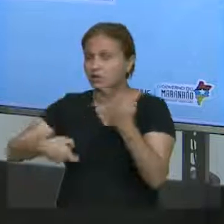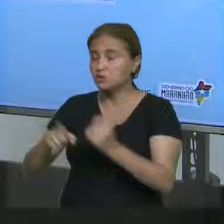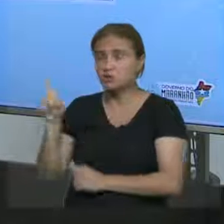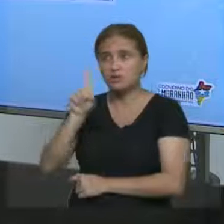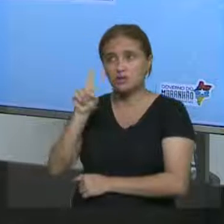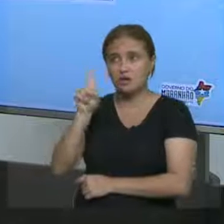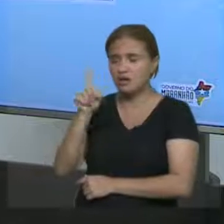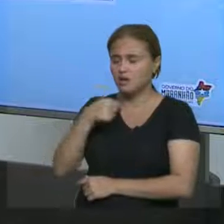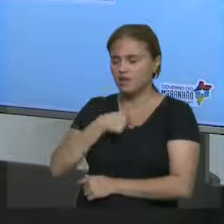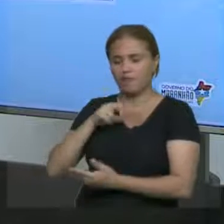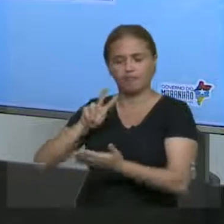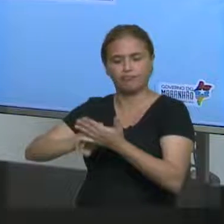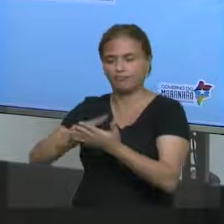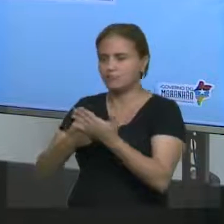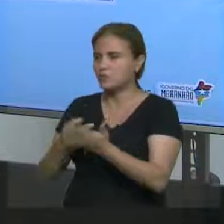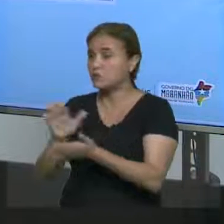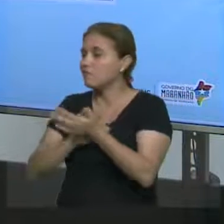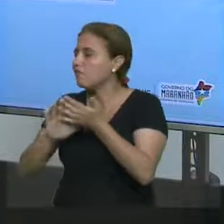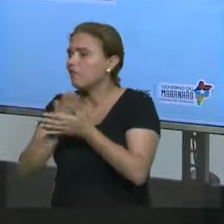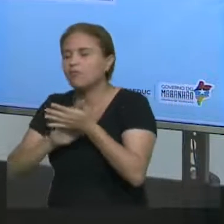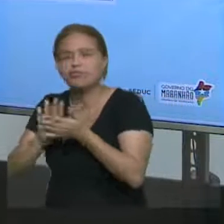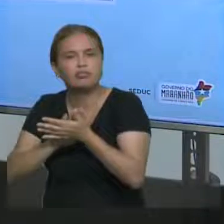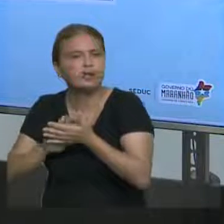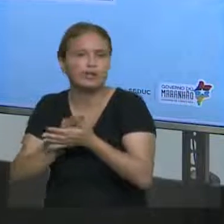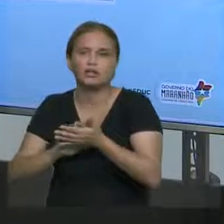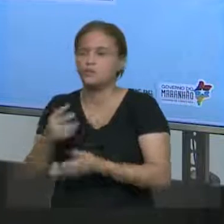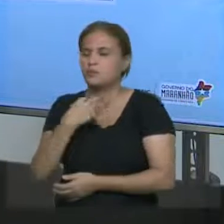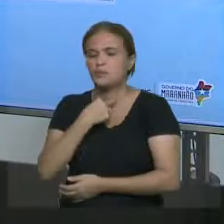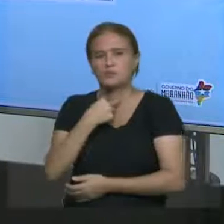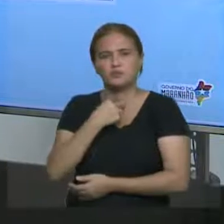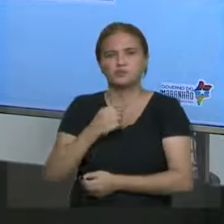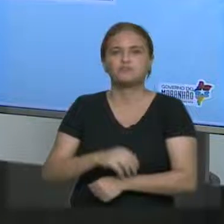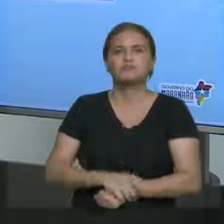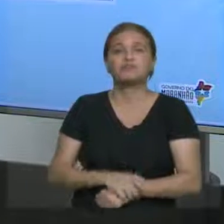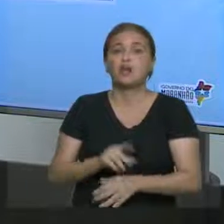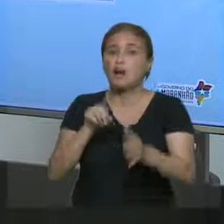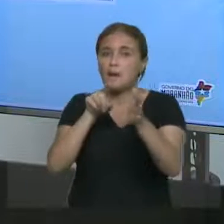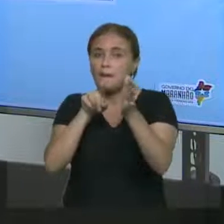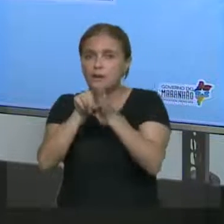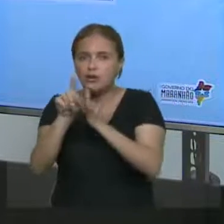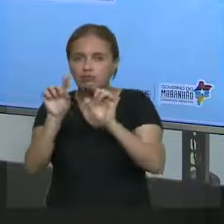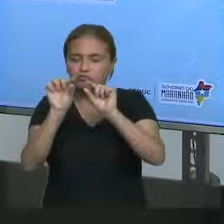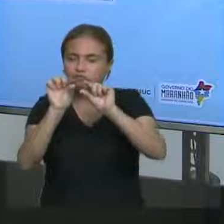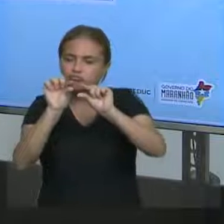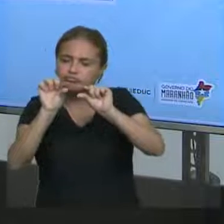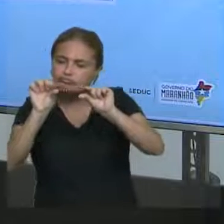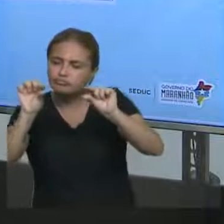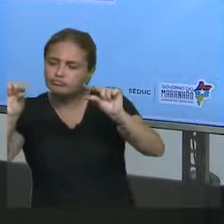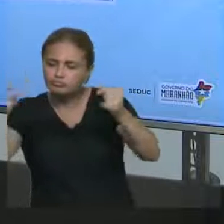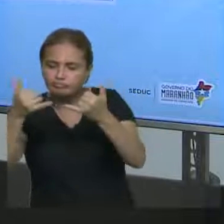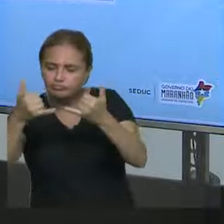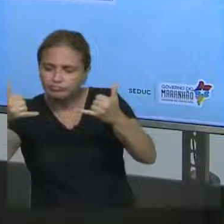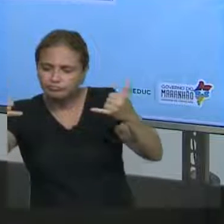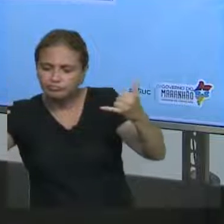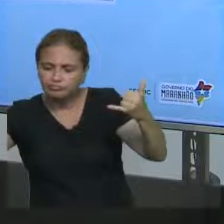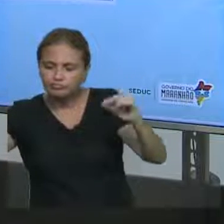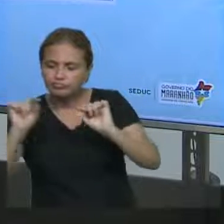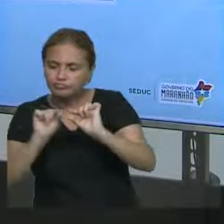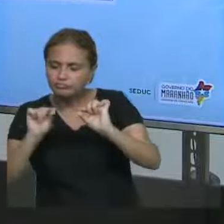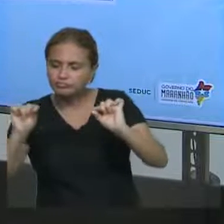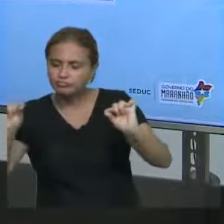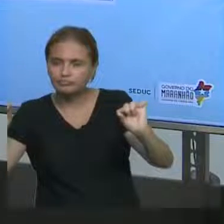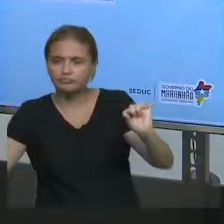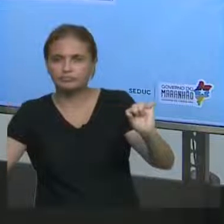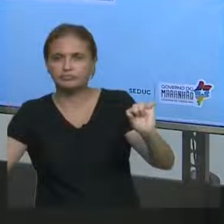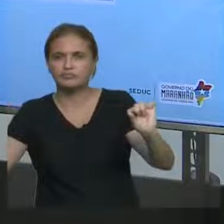vou traduzir, para ver se vocês conseguem compreender. A pergunta aí que está grifada é, what do you look like?